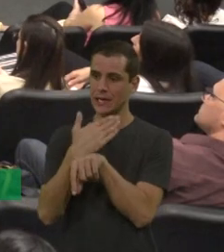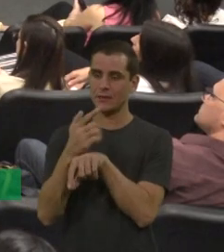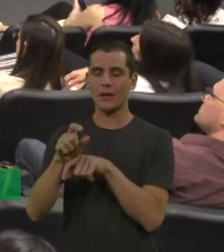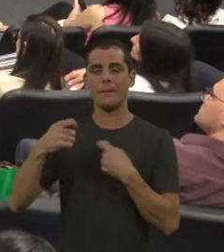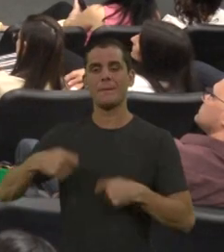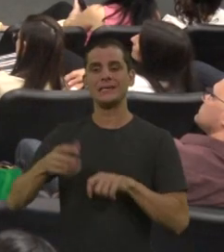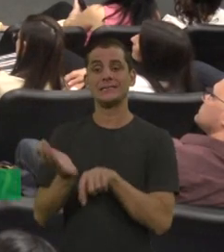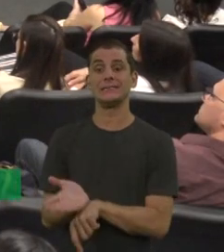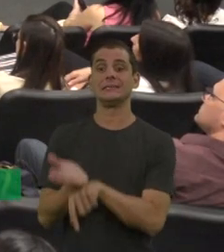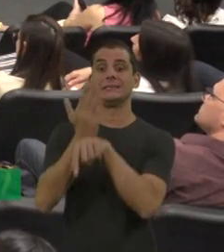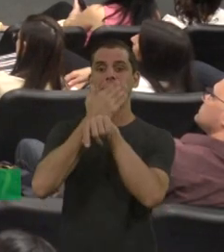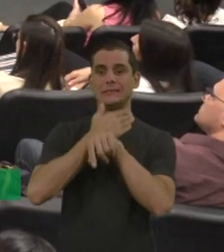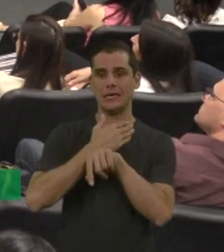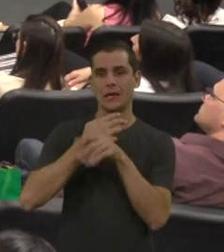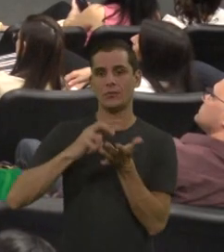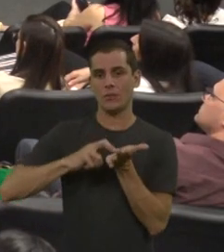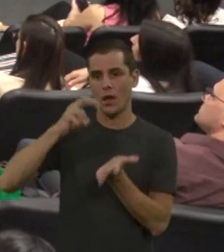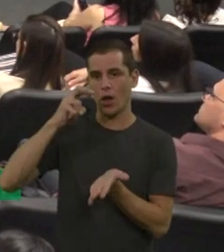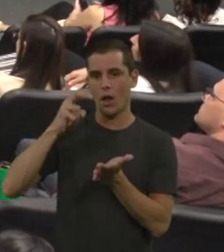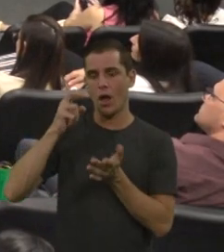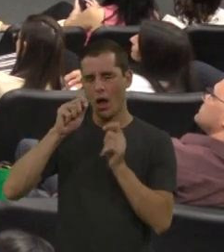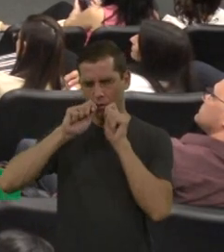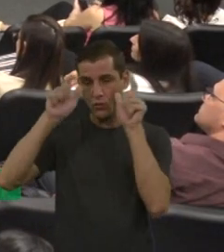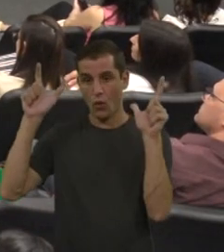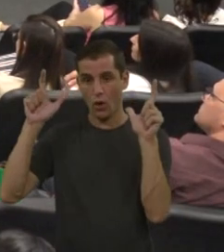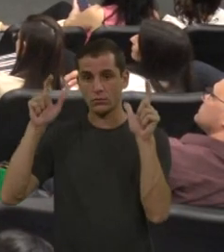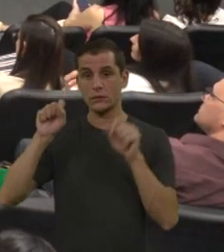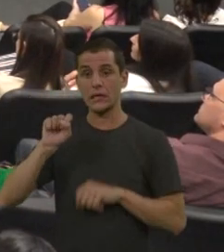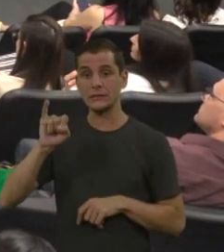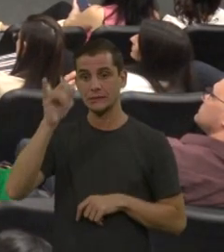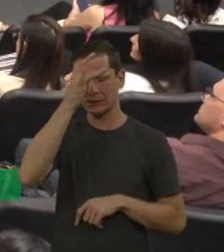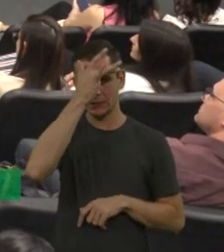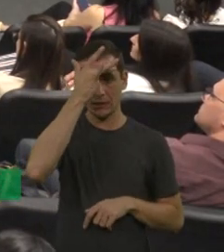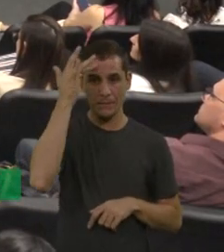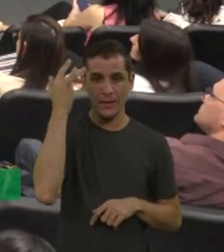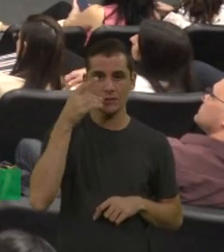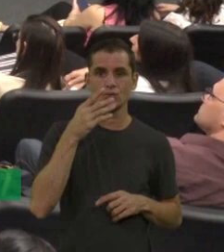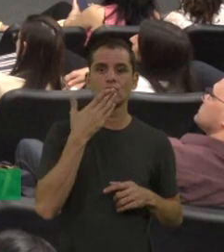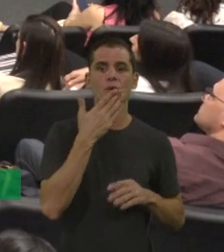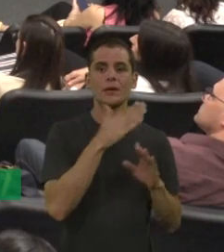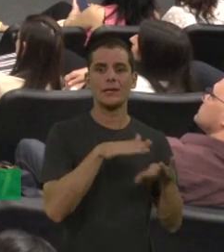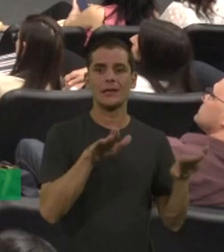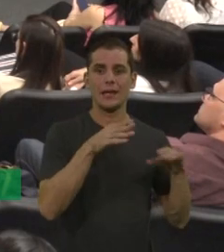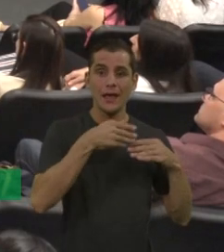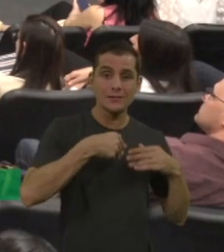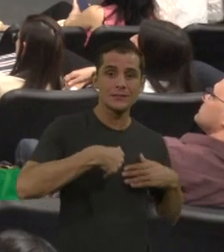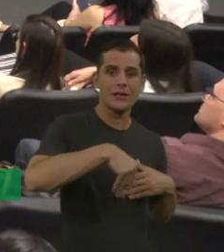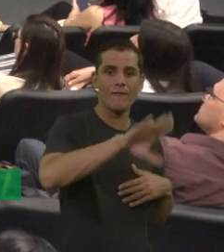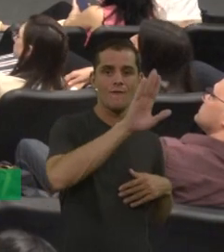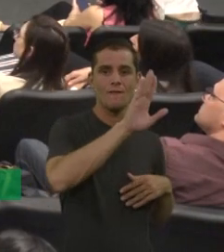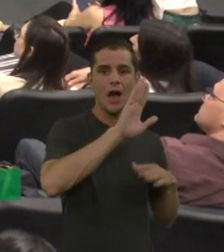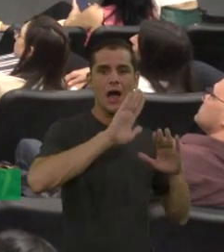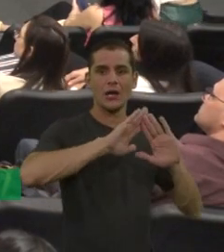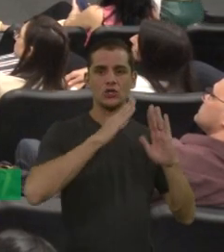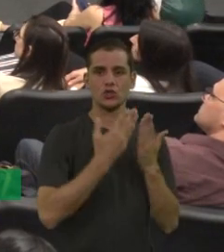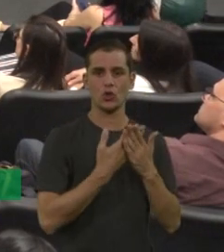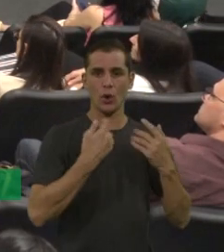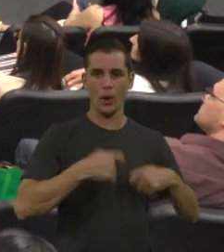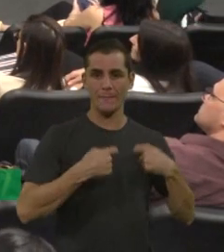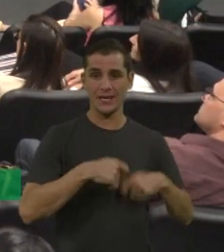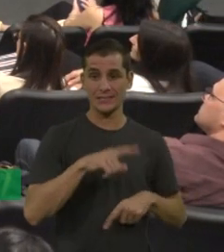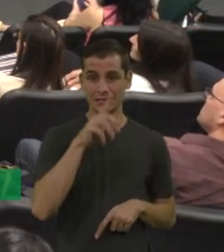criança que vai para a escola à tarde, a gente orienta que faça perto do meio-dia, porque ela vai brincar à tarde, e aí o pico do fator